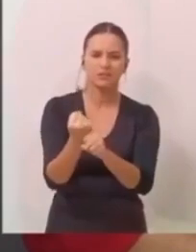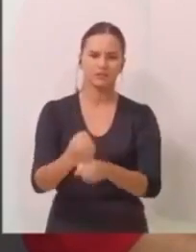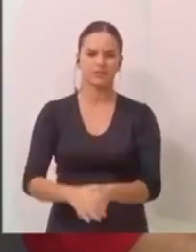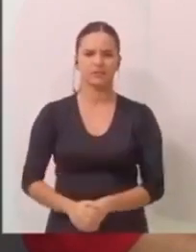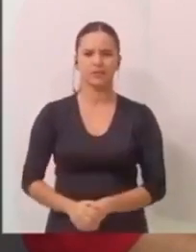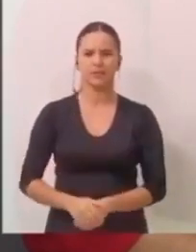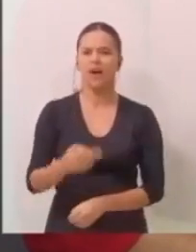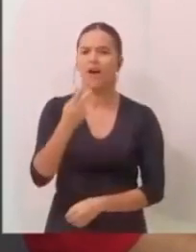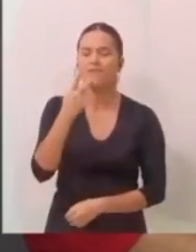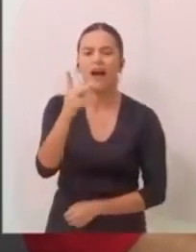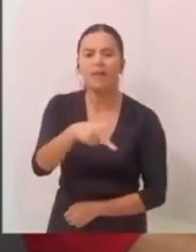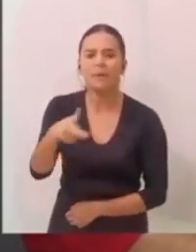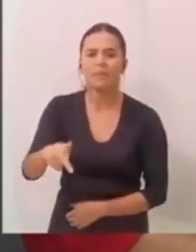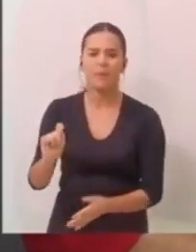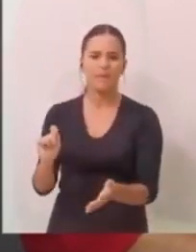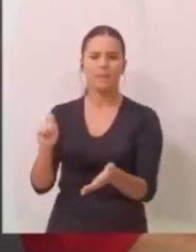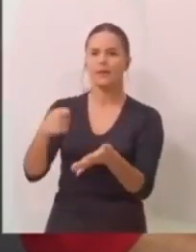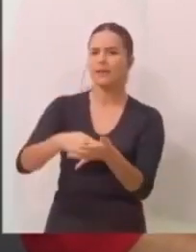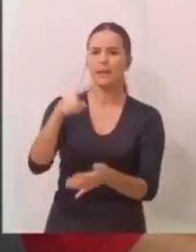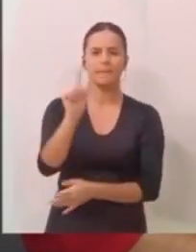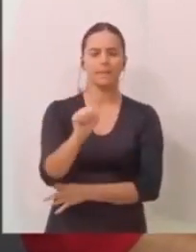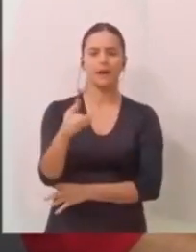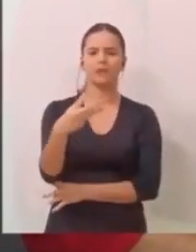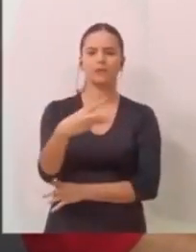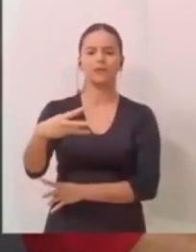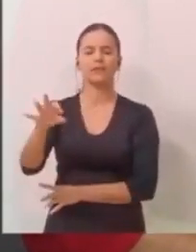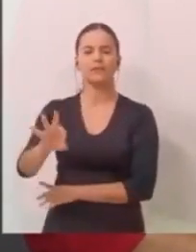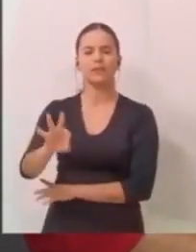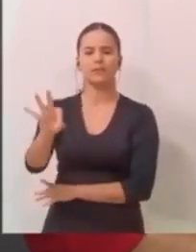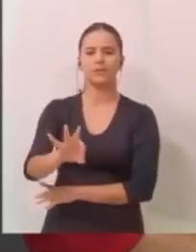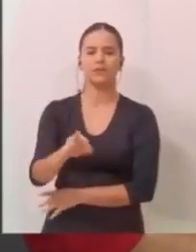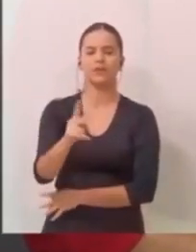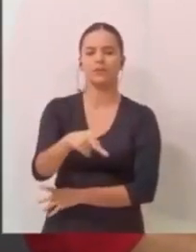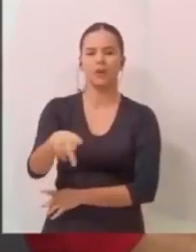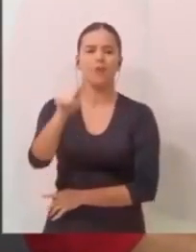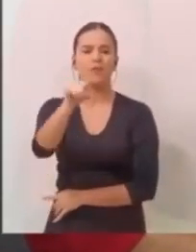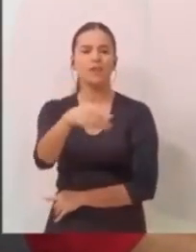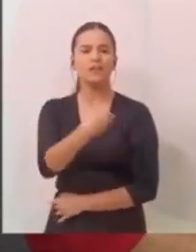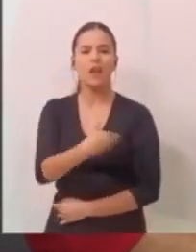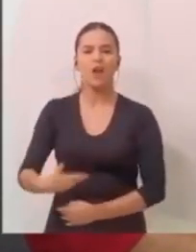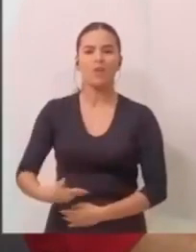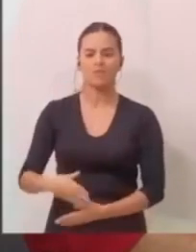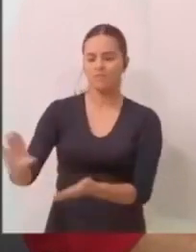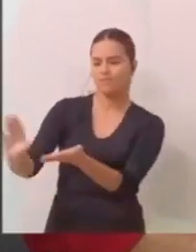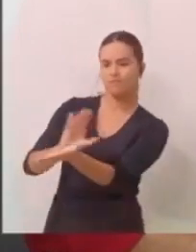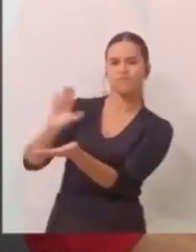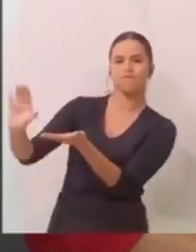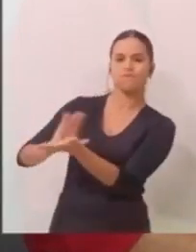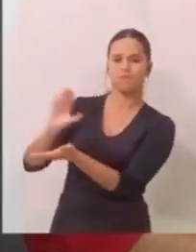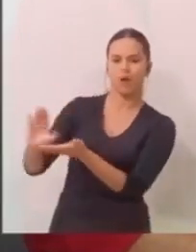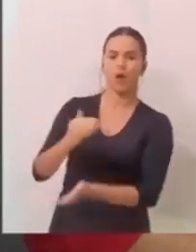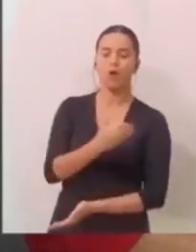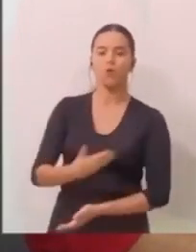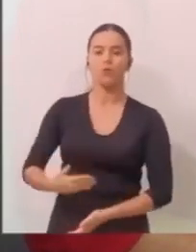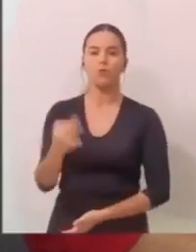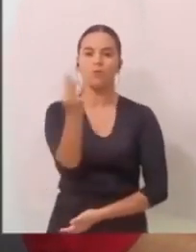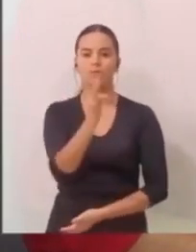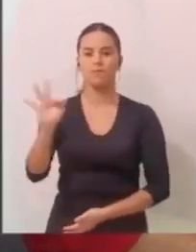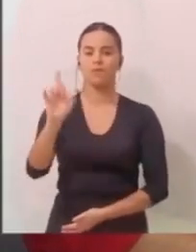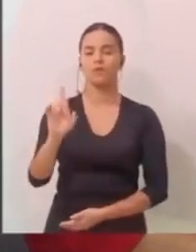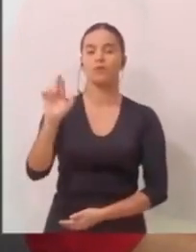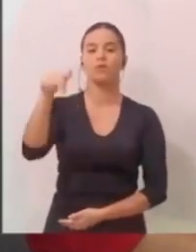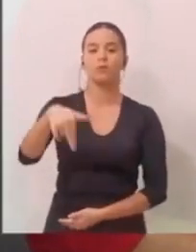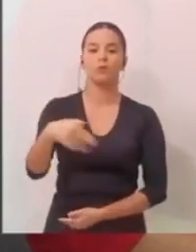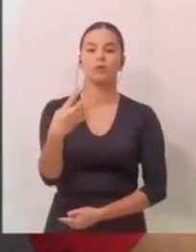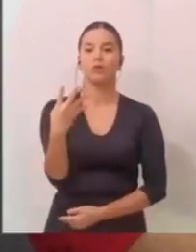diga aos professores por que você não deu os 33% de janeiro para cá. Você foi a governadora que mais recebeu recursos do governo federal no Rio Grande do